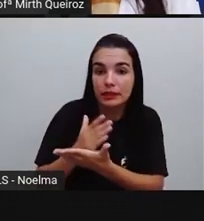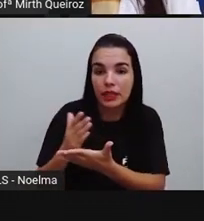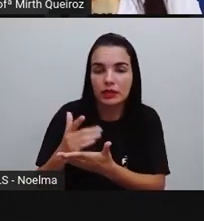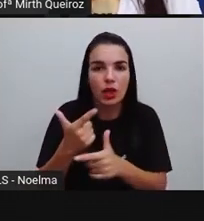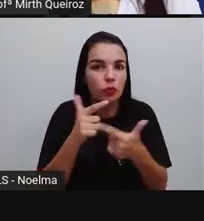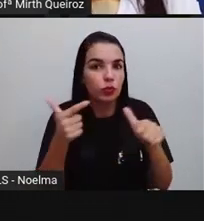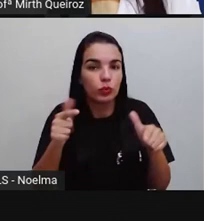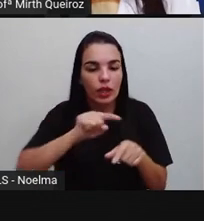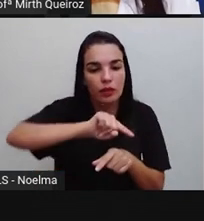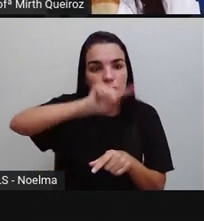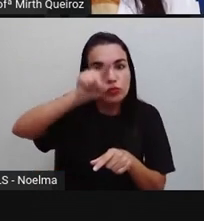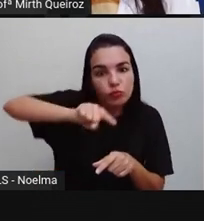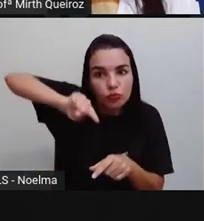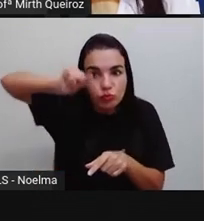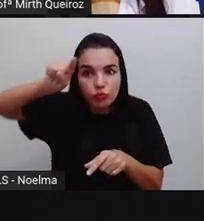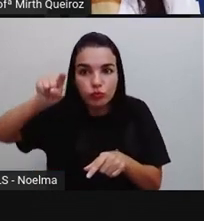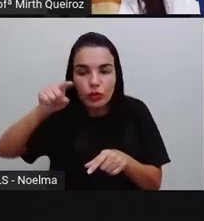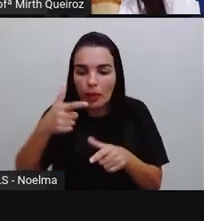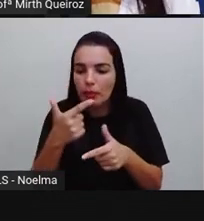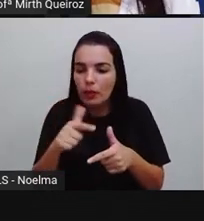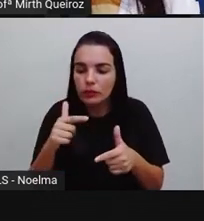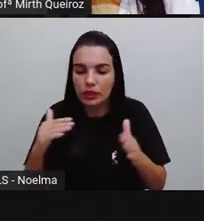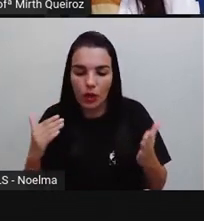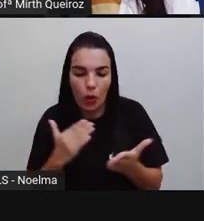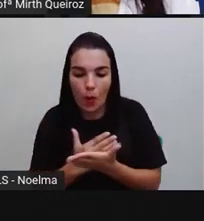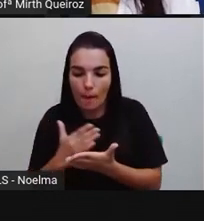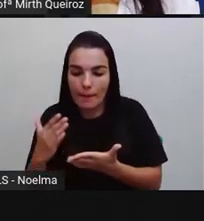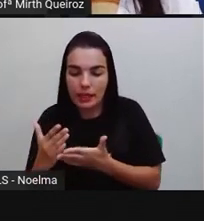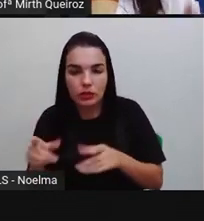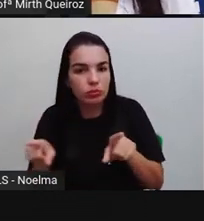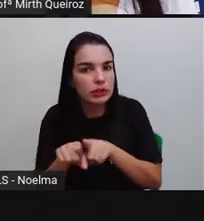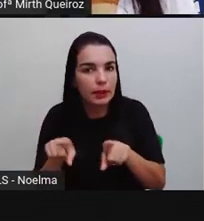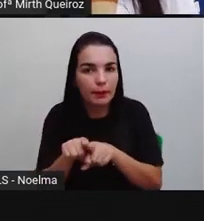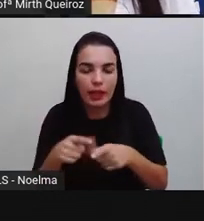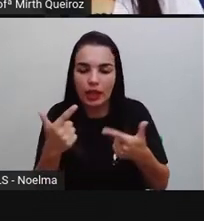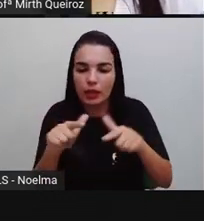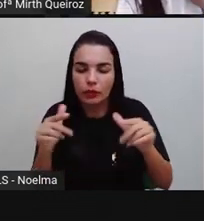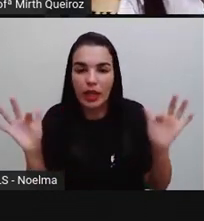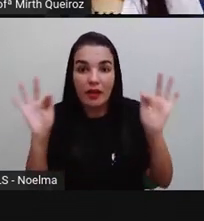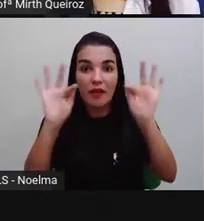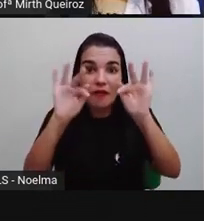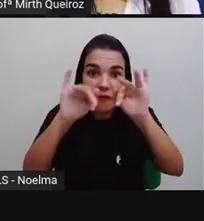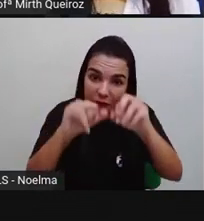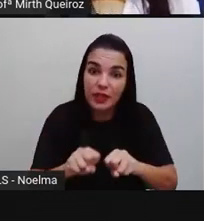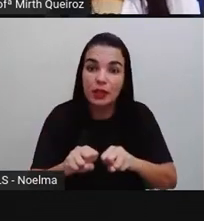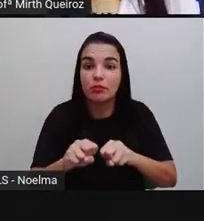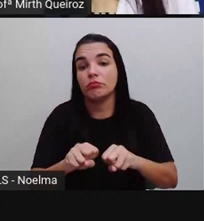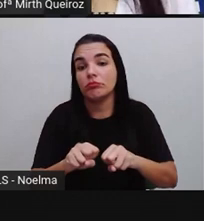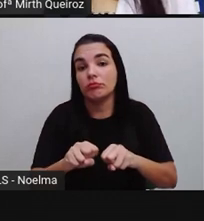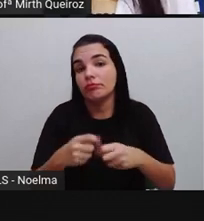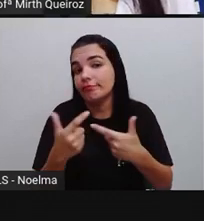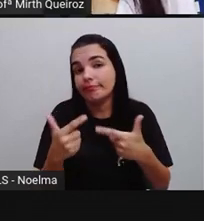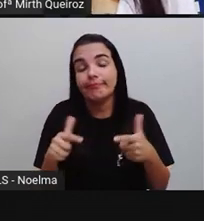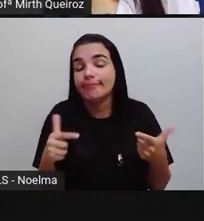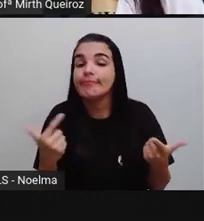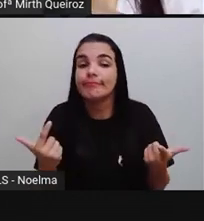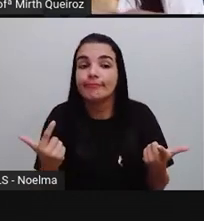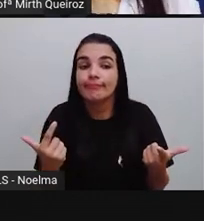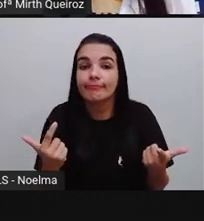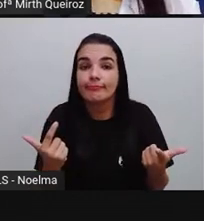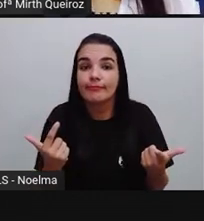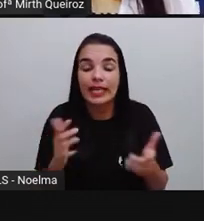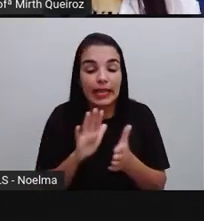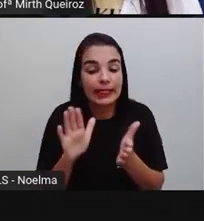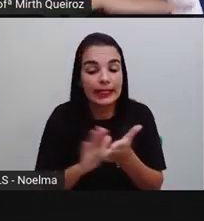curvas e não tem começo e nem fim, certo? Uma reta não tem nem começo e nem fim e